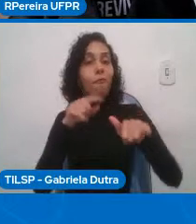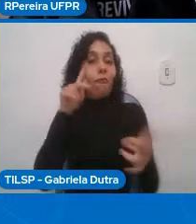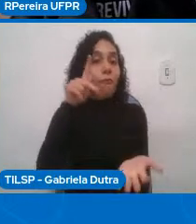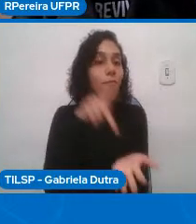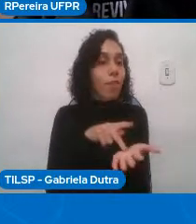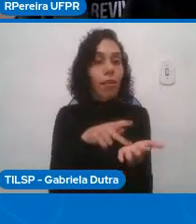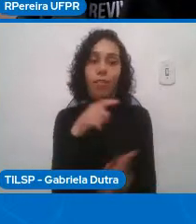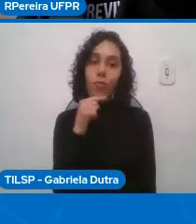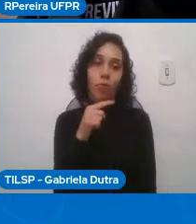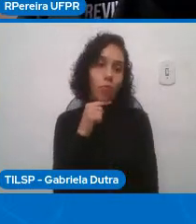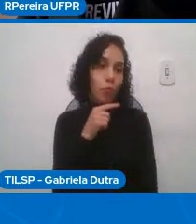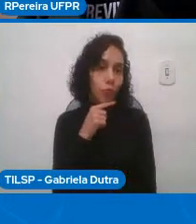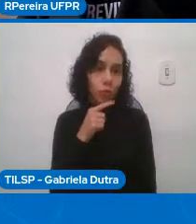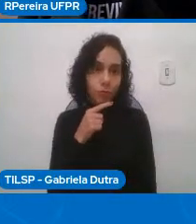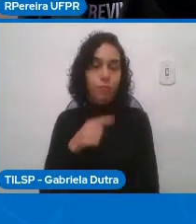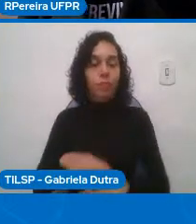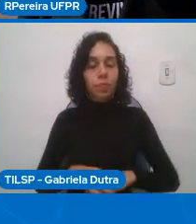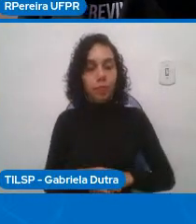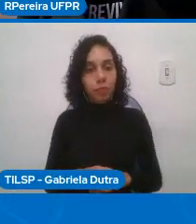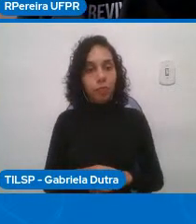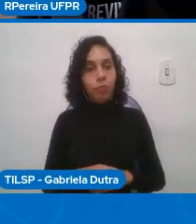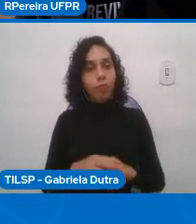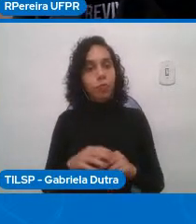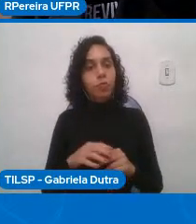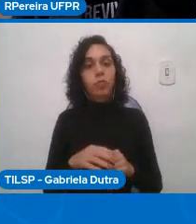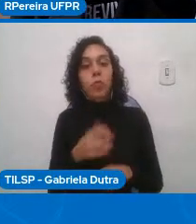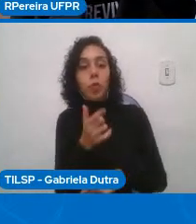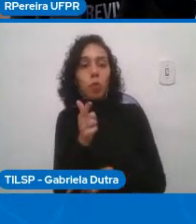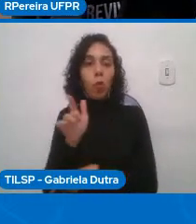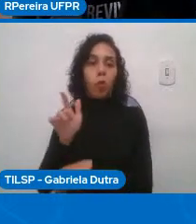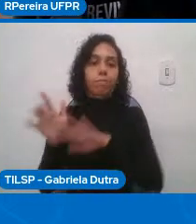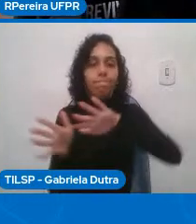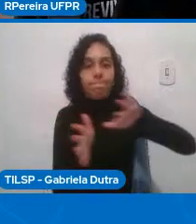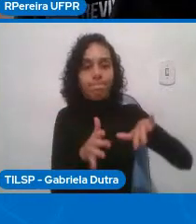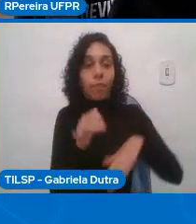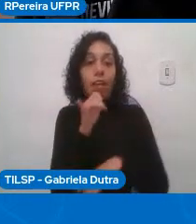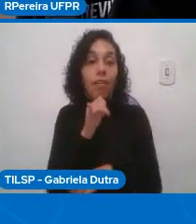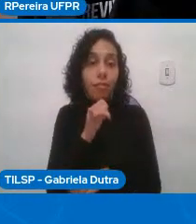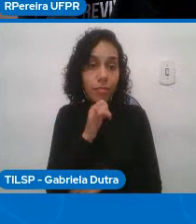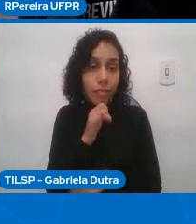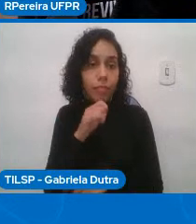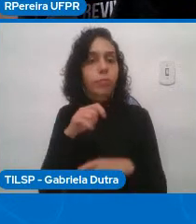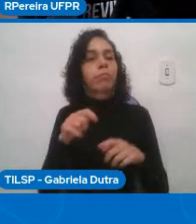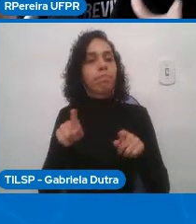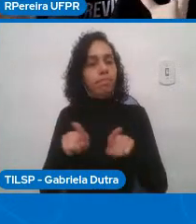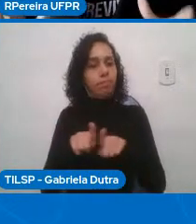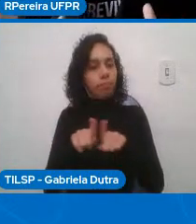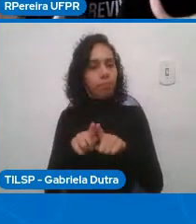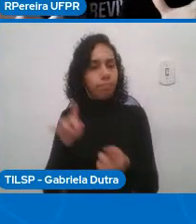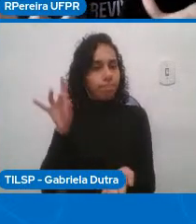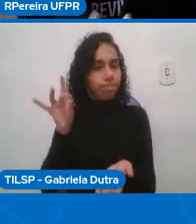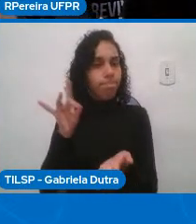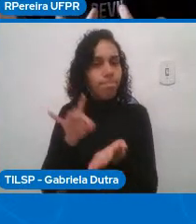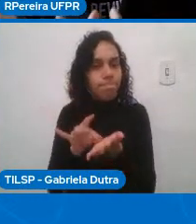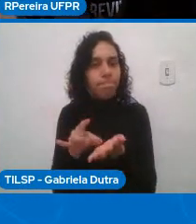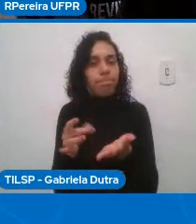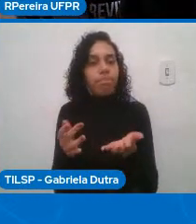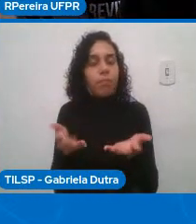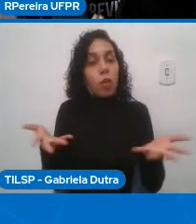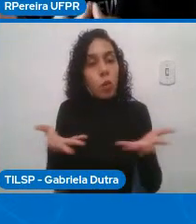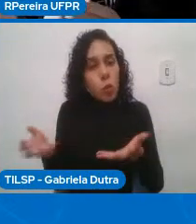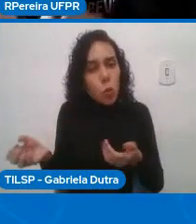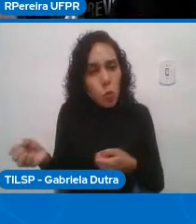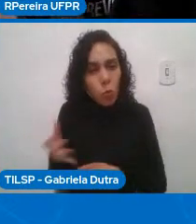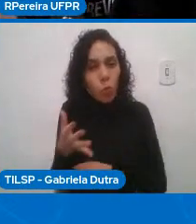exemplo, relativamente recente é o Traticov, que foi um aplicativo desenvolvido pelo Ministério da